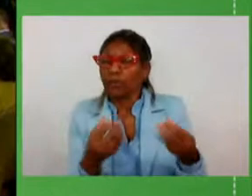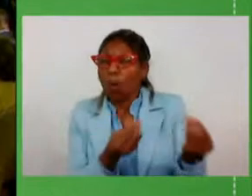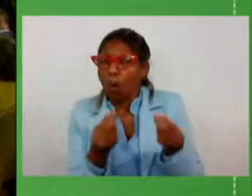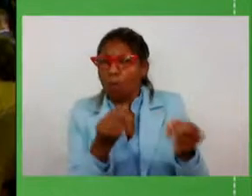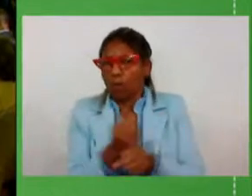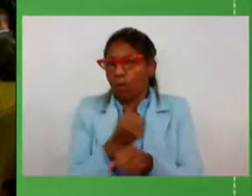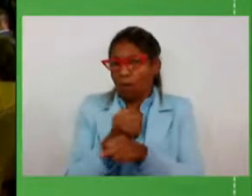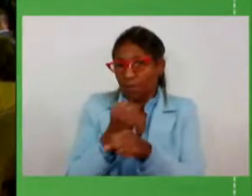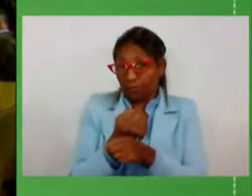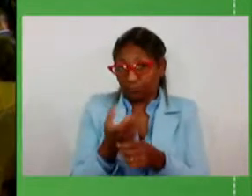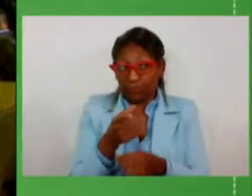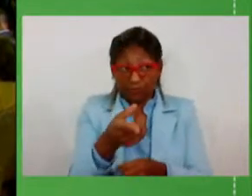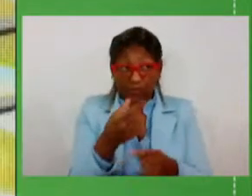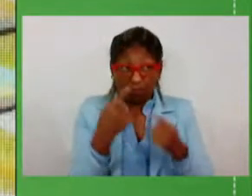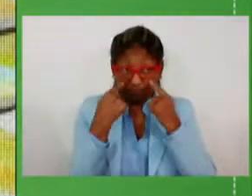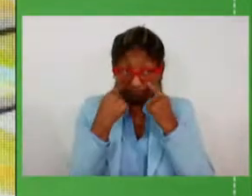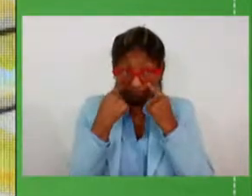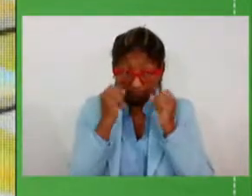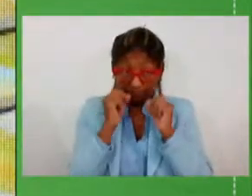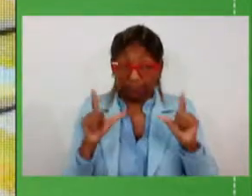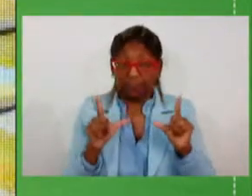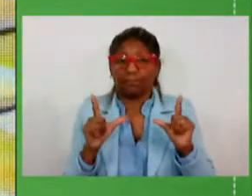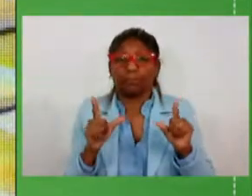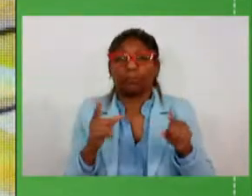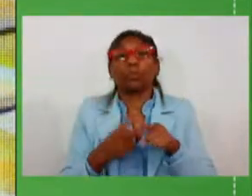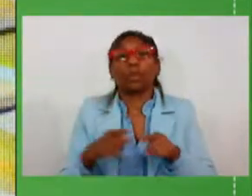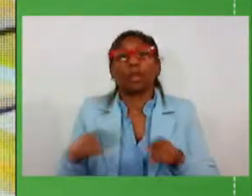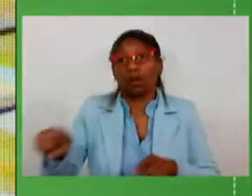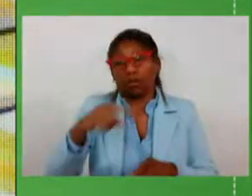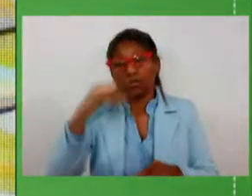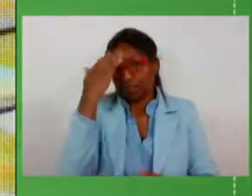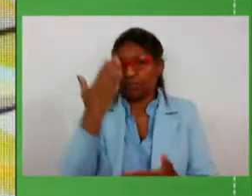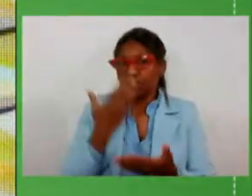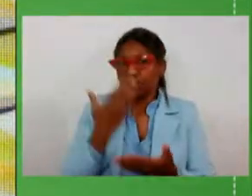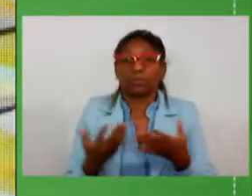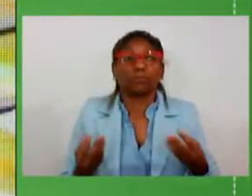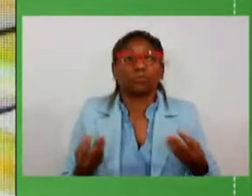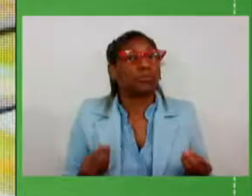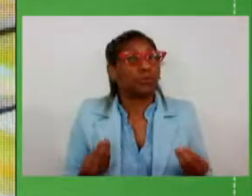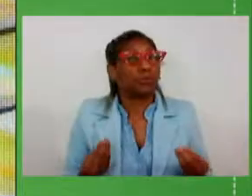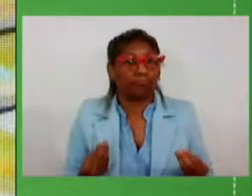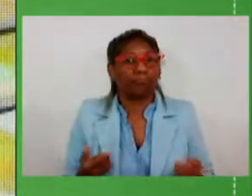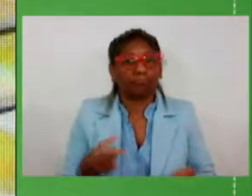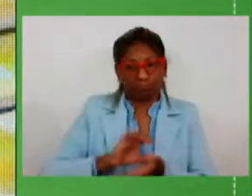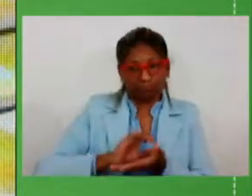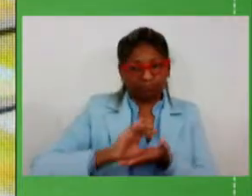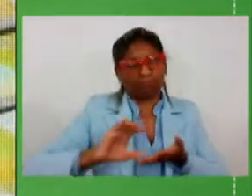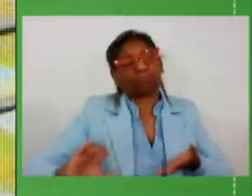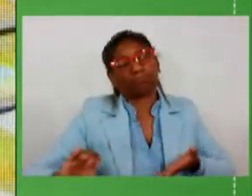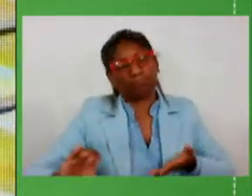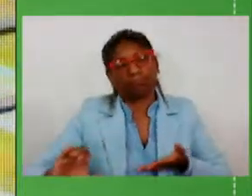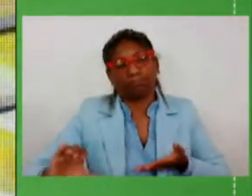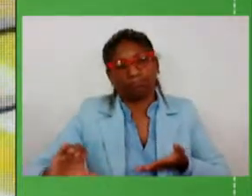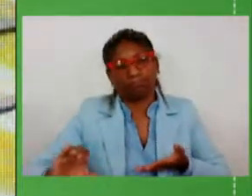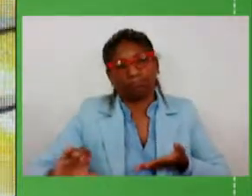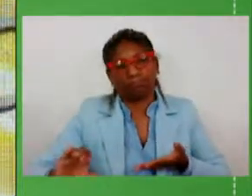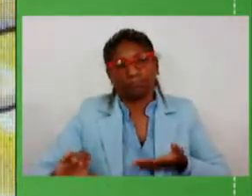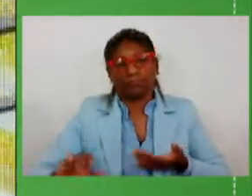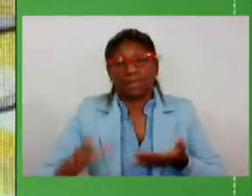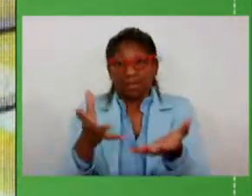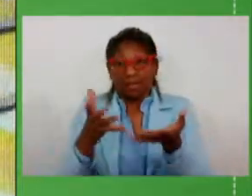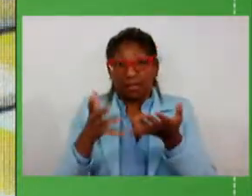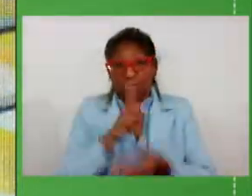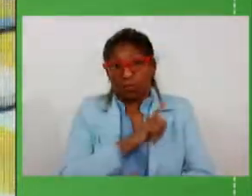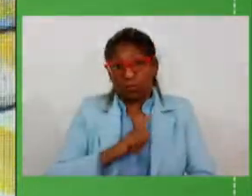estejam atentos porque nós estamos acreditando muito nesse investimento vamos evidentemente como governo fazer